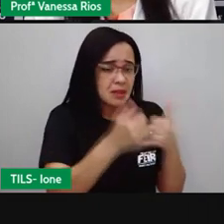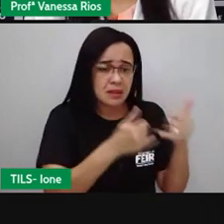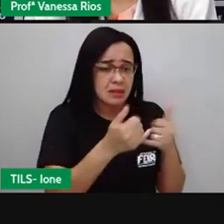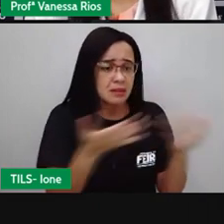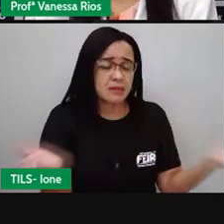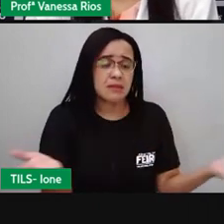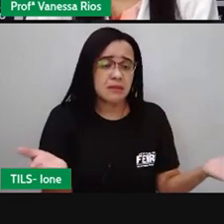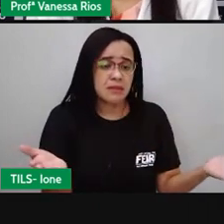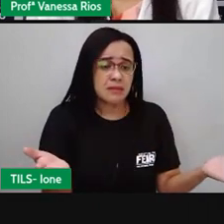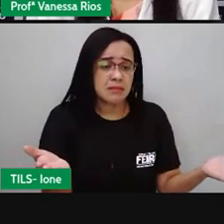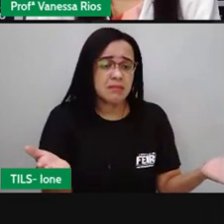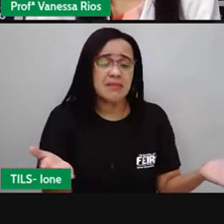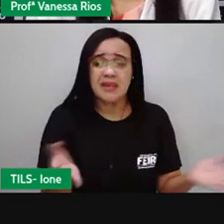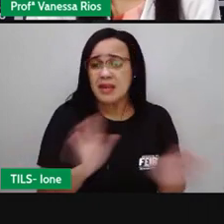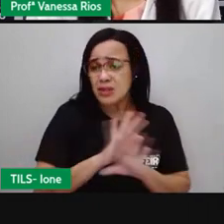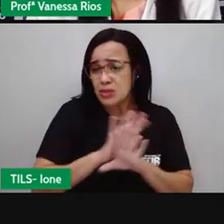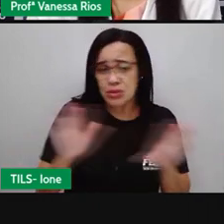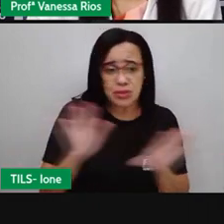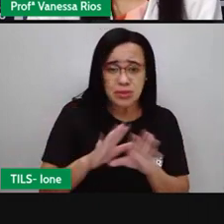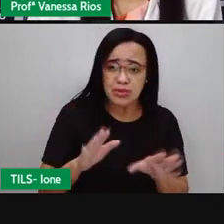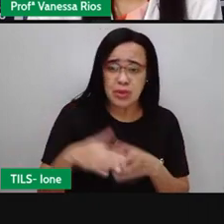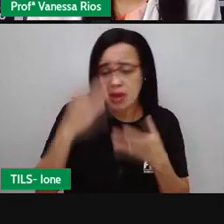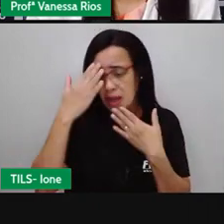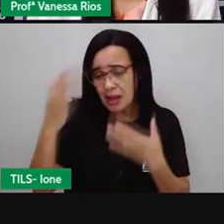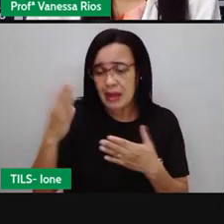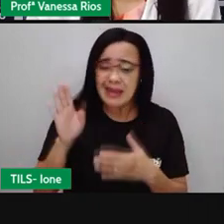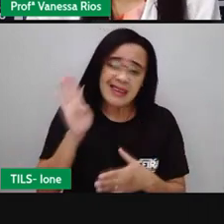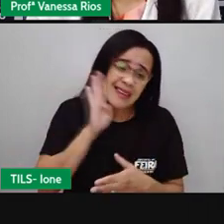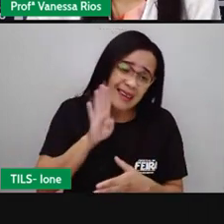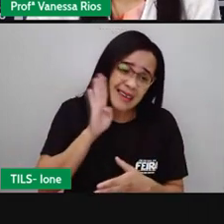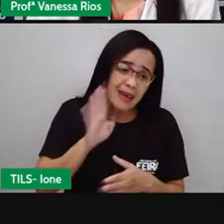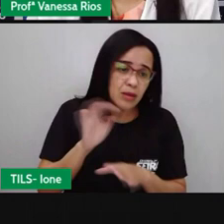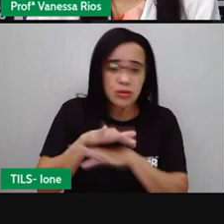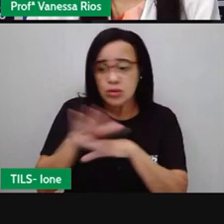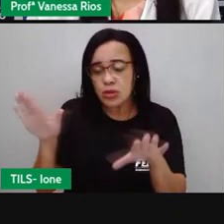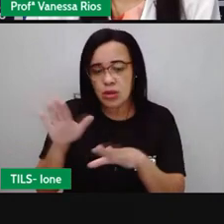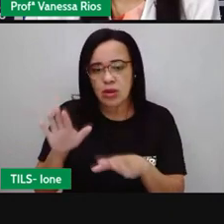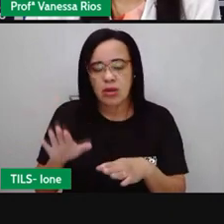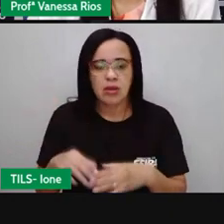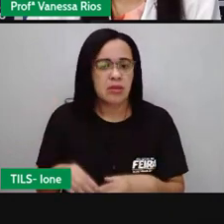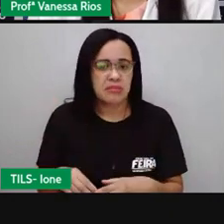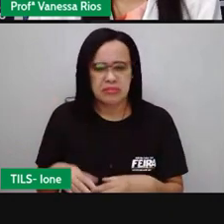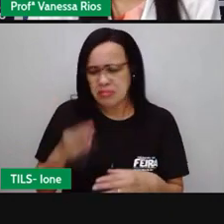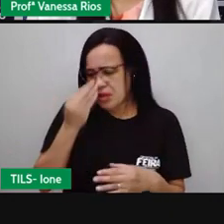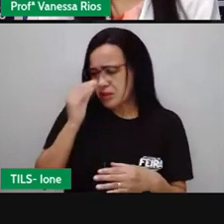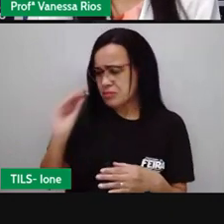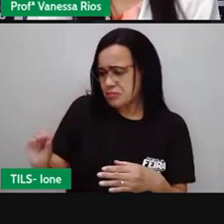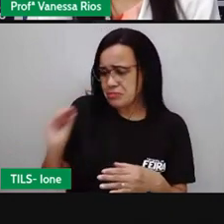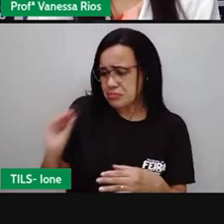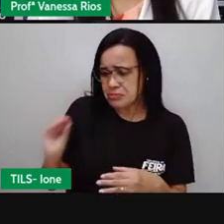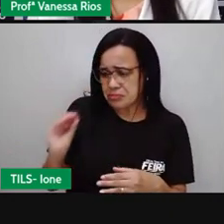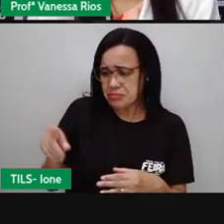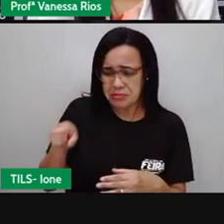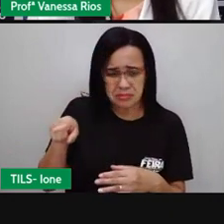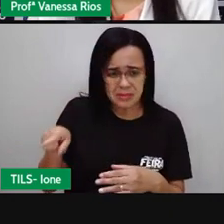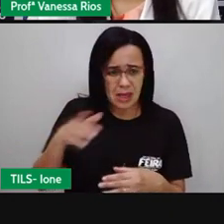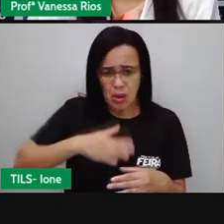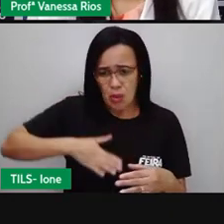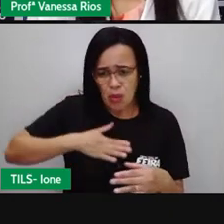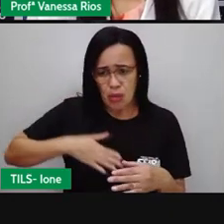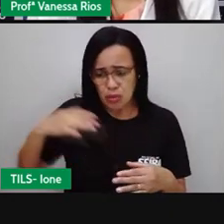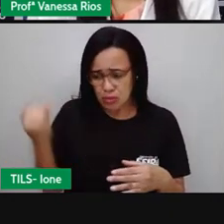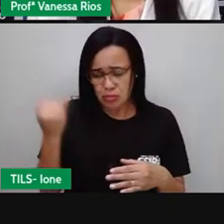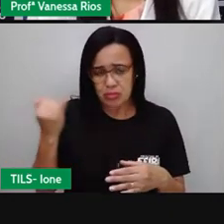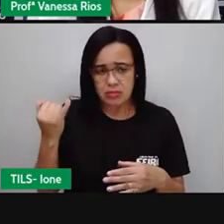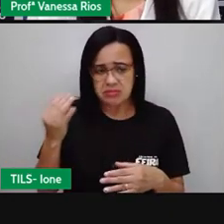como alguém que quer é agradar, mas também não se importa, né? Com as ações que estão acontecendo ali